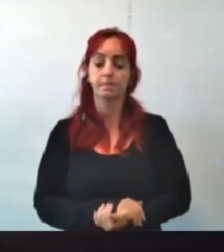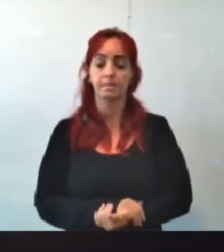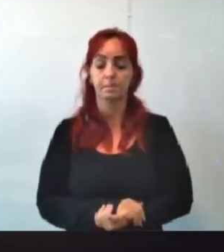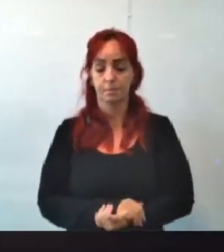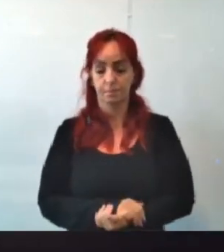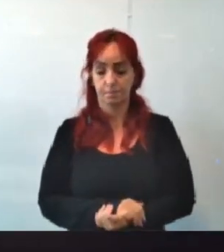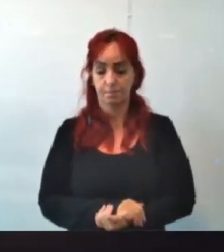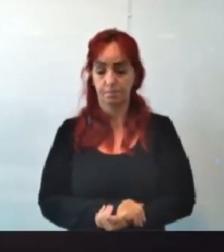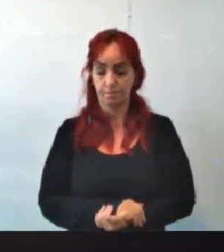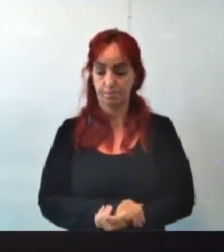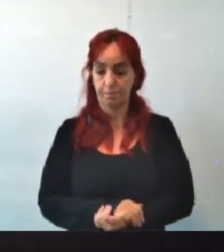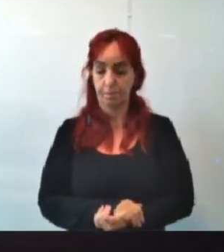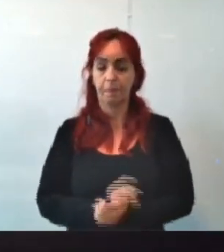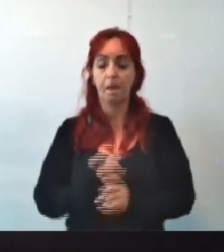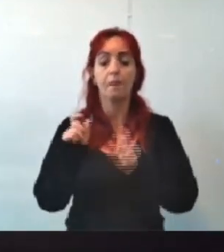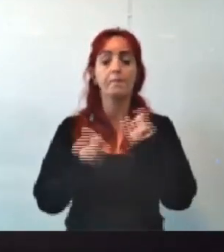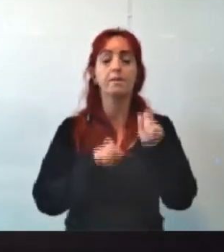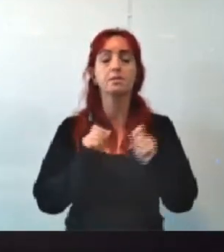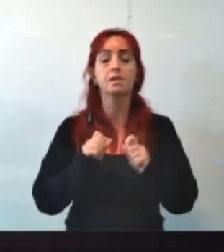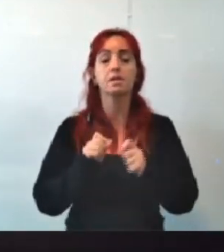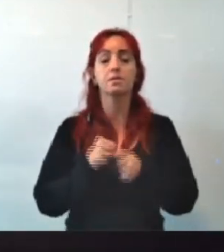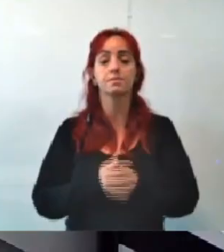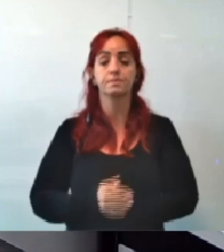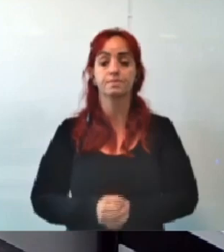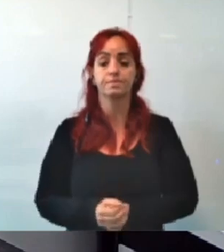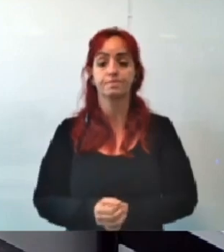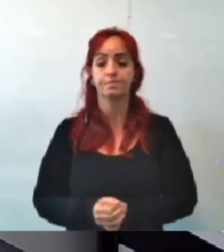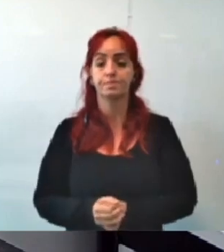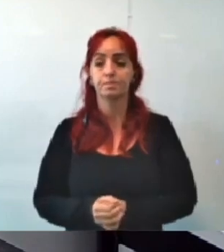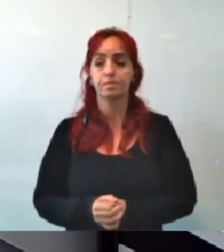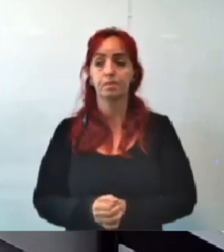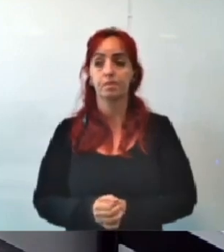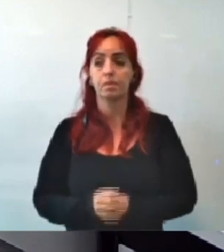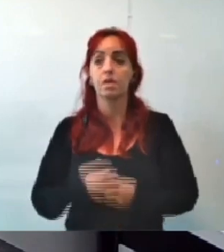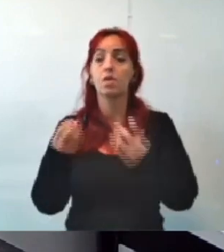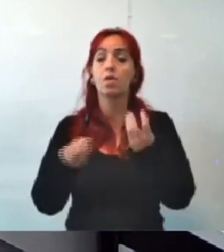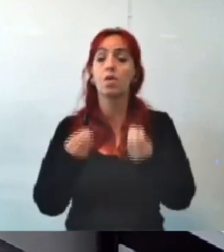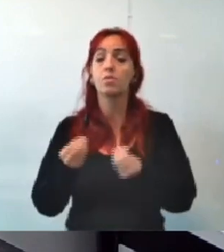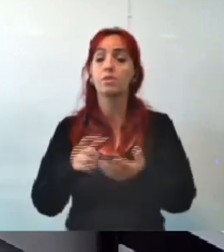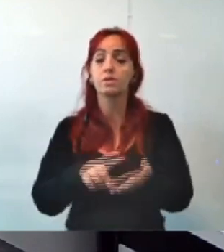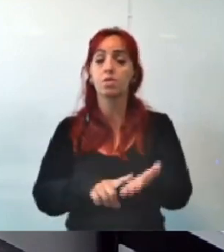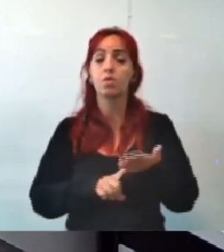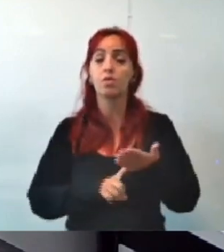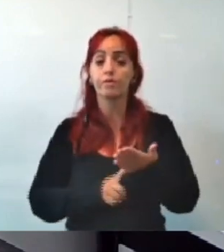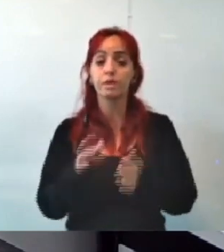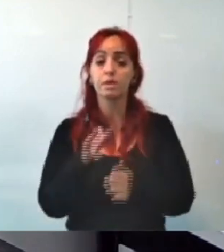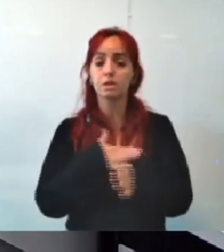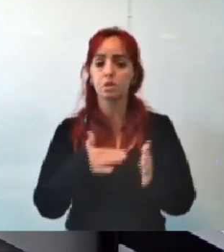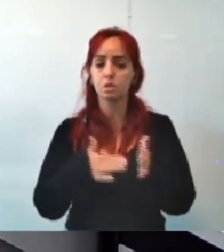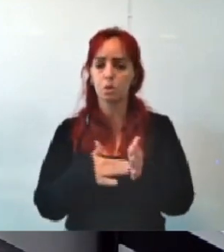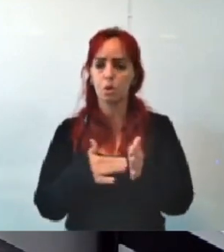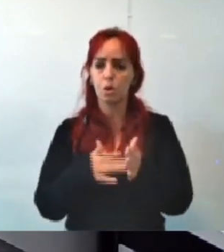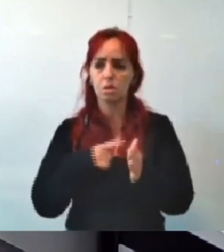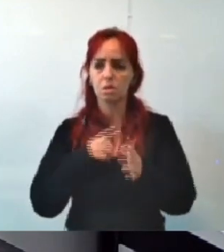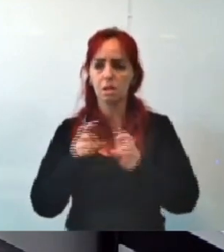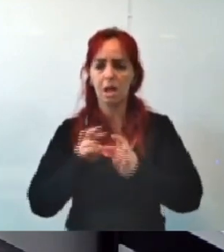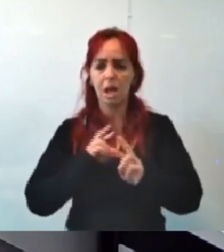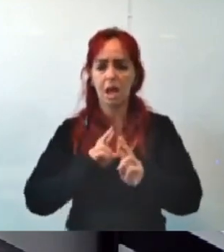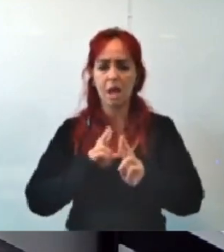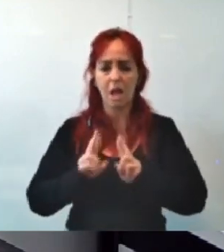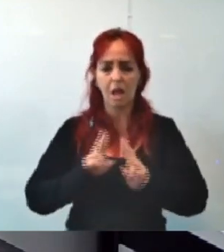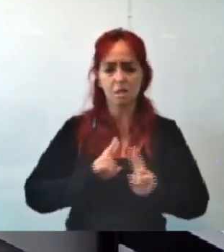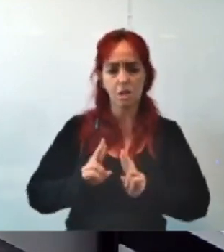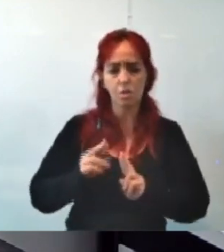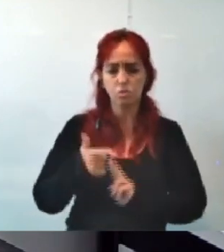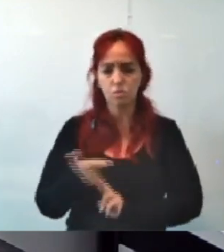Muito bem, mais alguém? Gostaria de discutir? Como é que vai ser só a questão do convite, né? São todas? aí? Tem relação, Reinaldo? Você